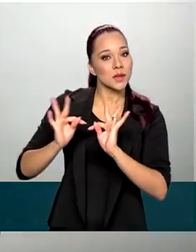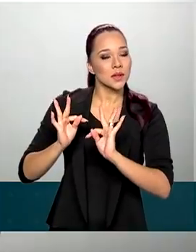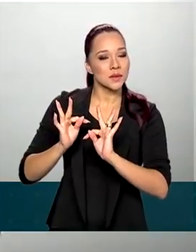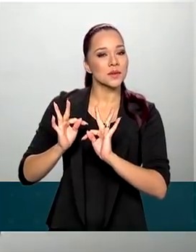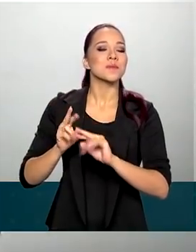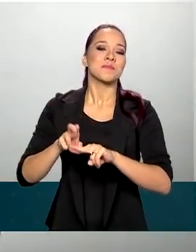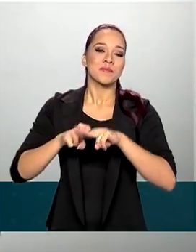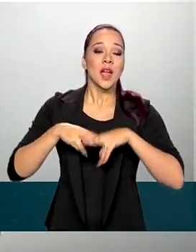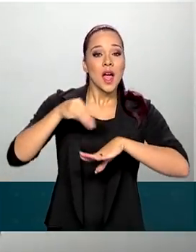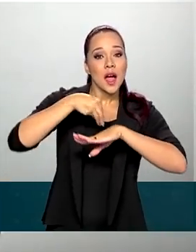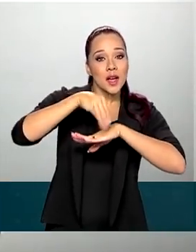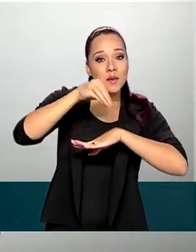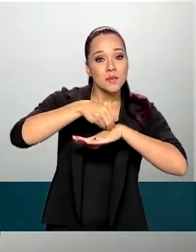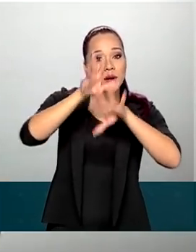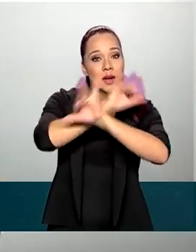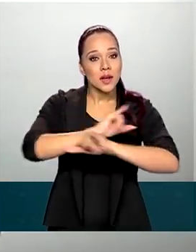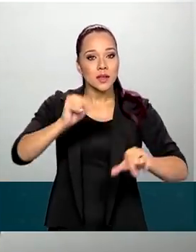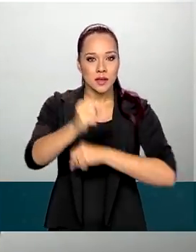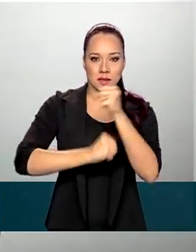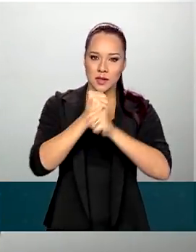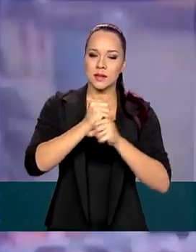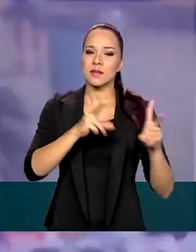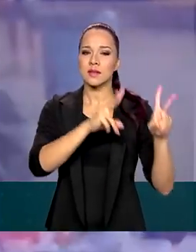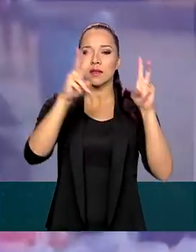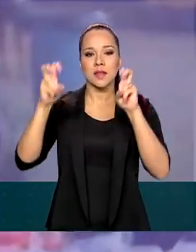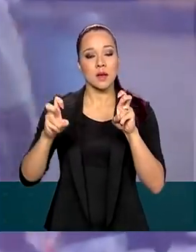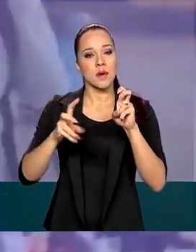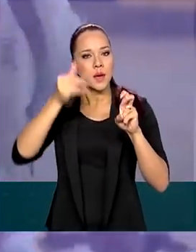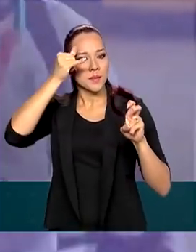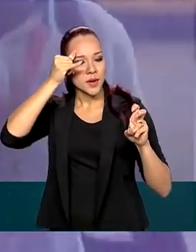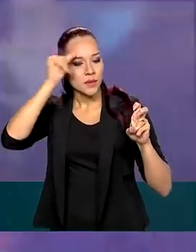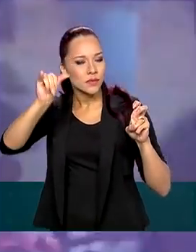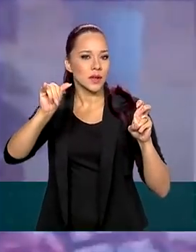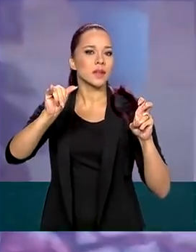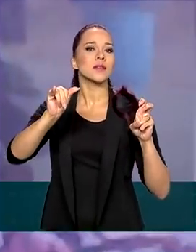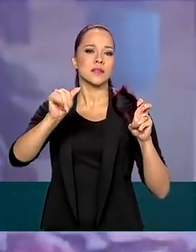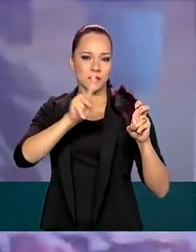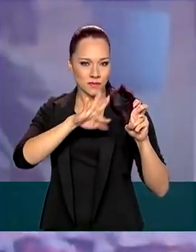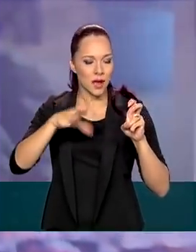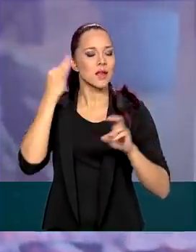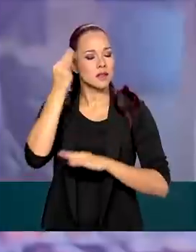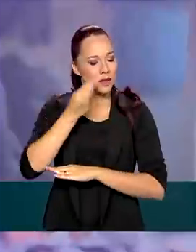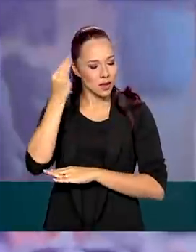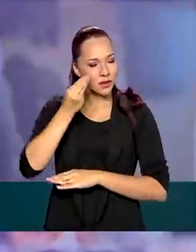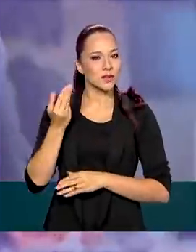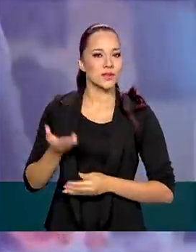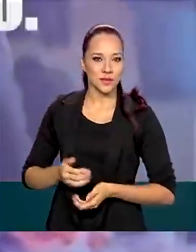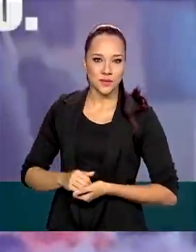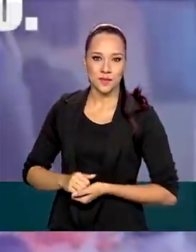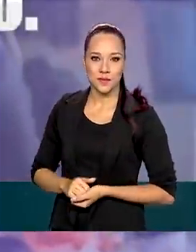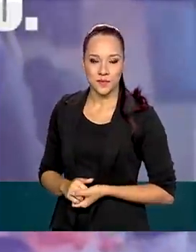Por isso, a campanha deste ano traz como tema Previna-se, faça o teste.